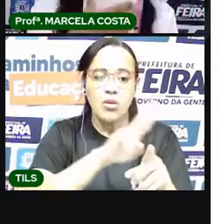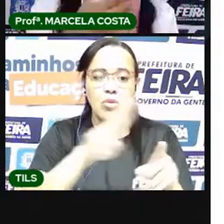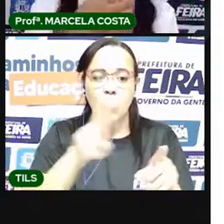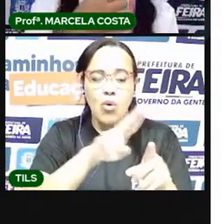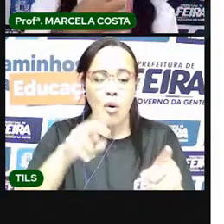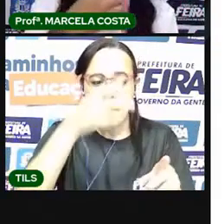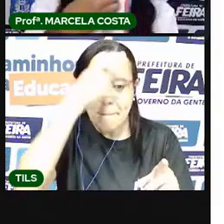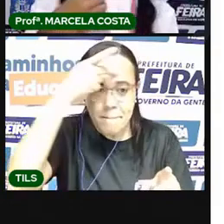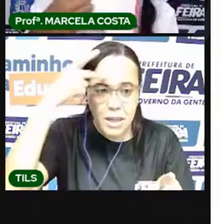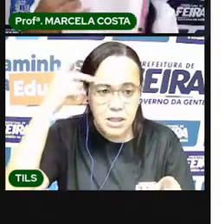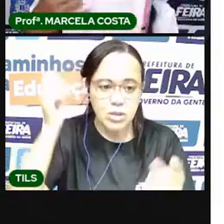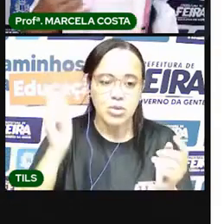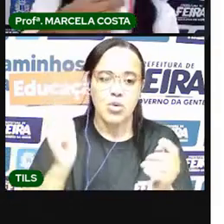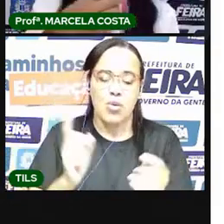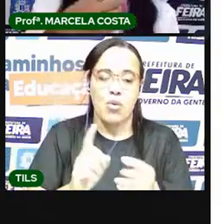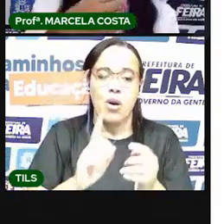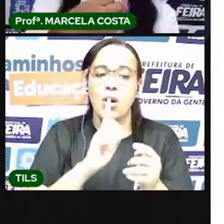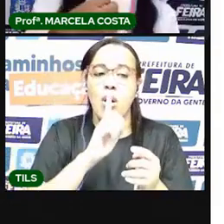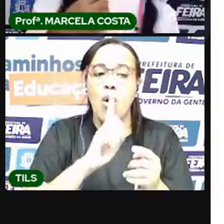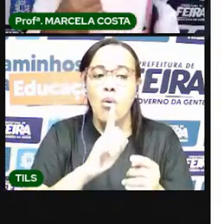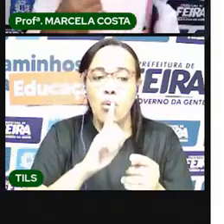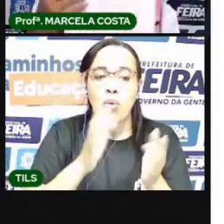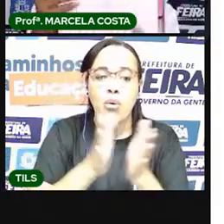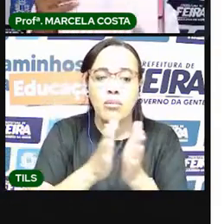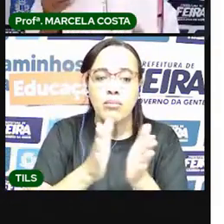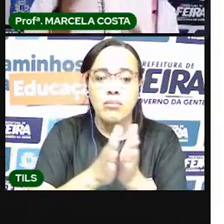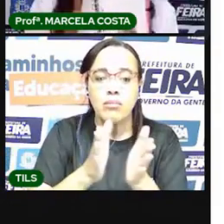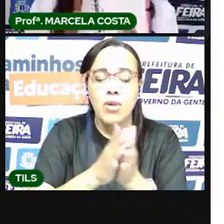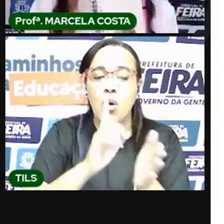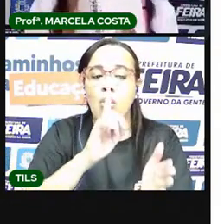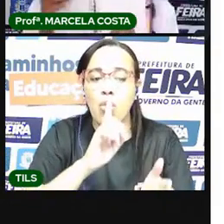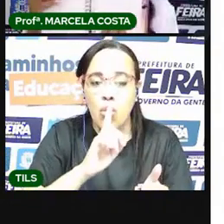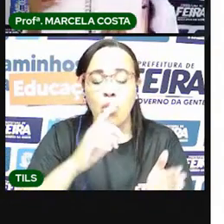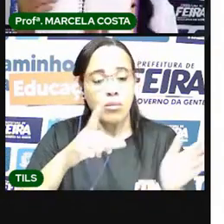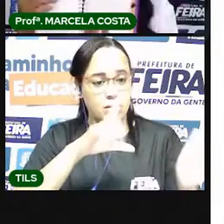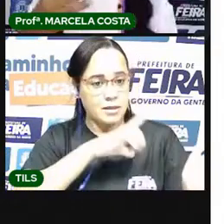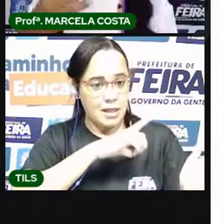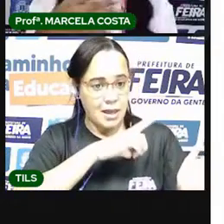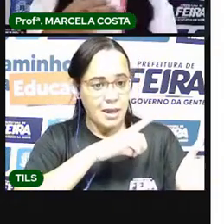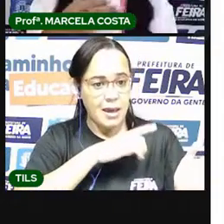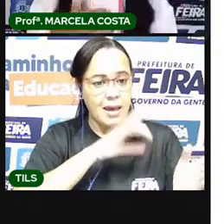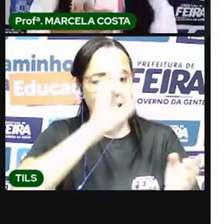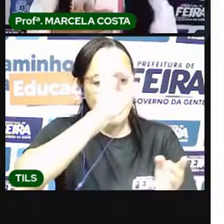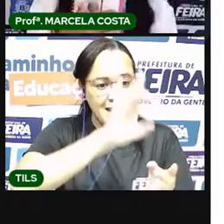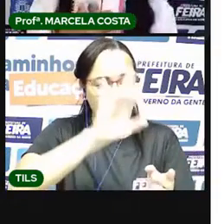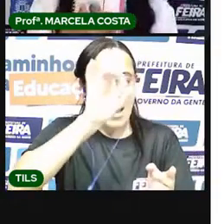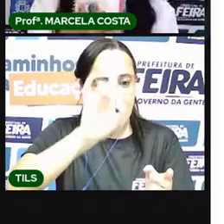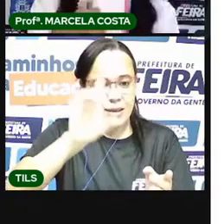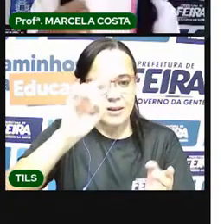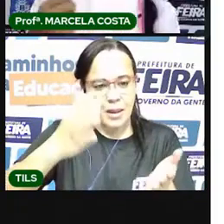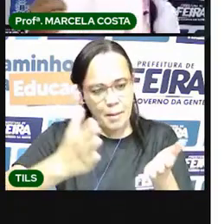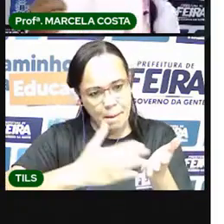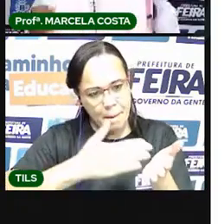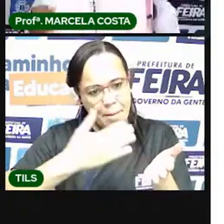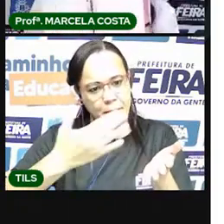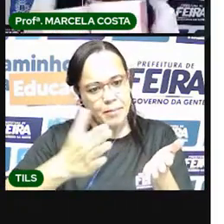ano. Em seguida, a gente tem aqui a distribuição, ó. Cada página tem um dia